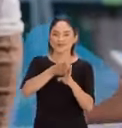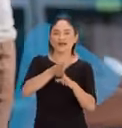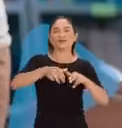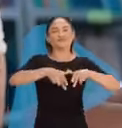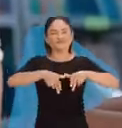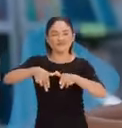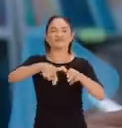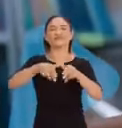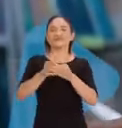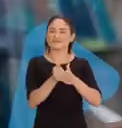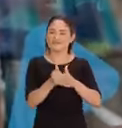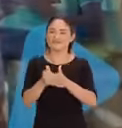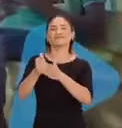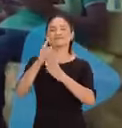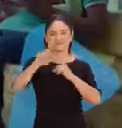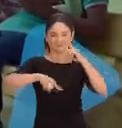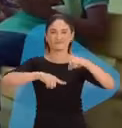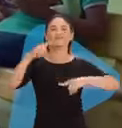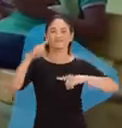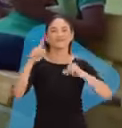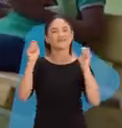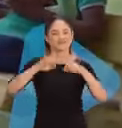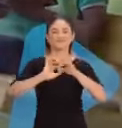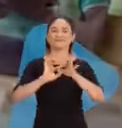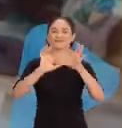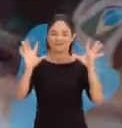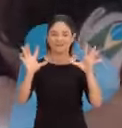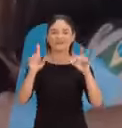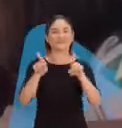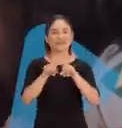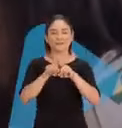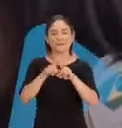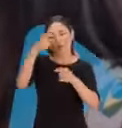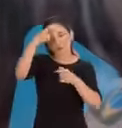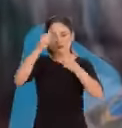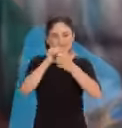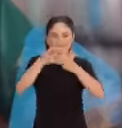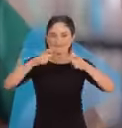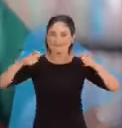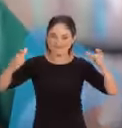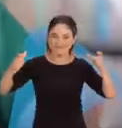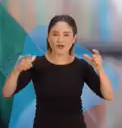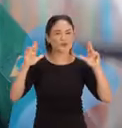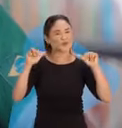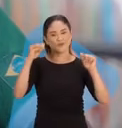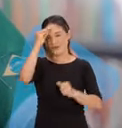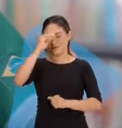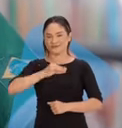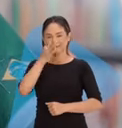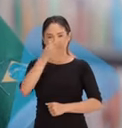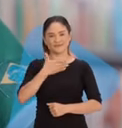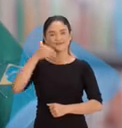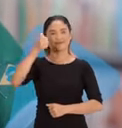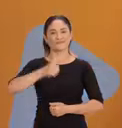pegar na mão, é levar adiante, é dar asas, é ampliar horizontes, é não desistir jamais de um